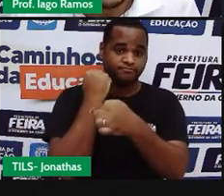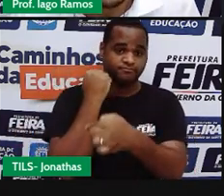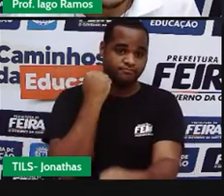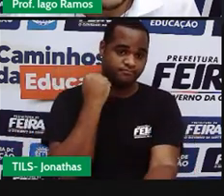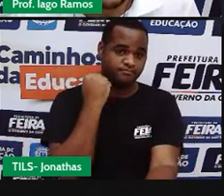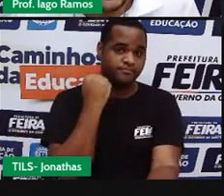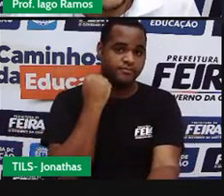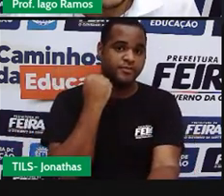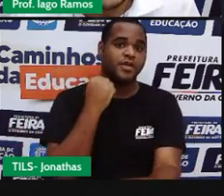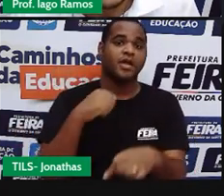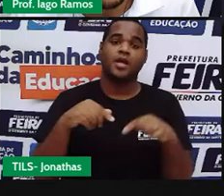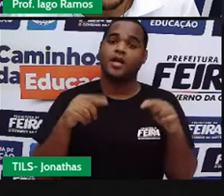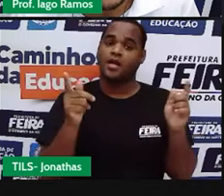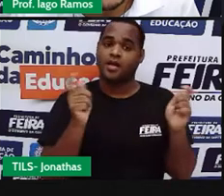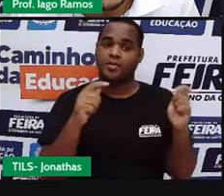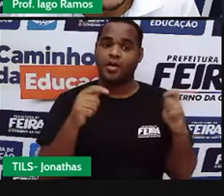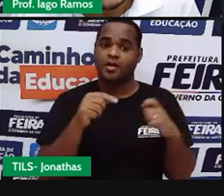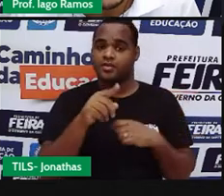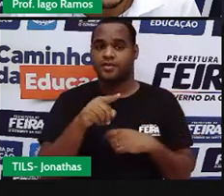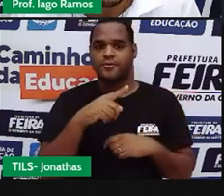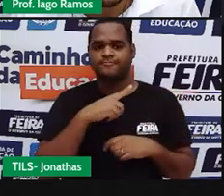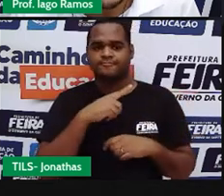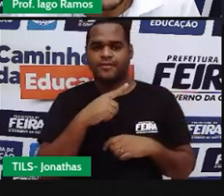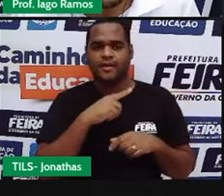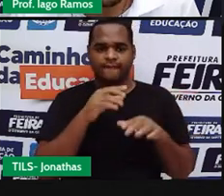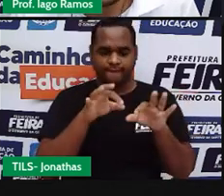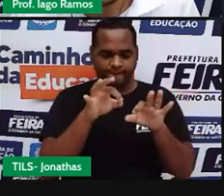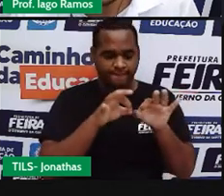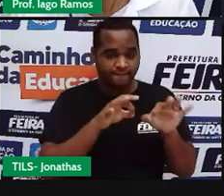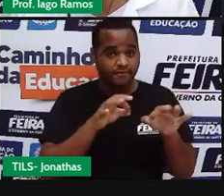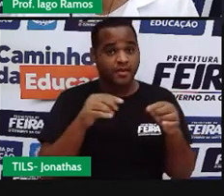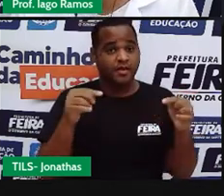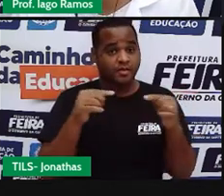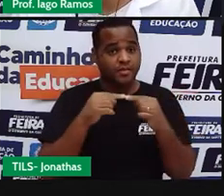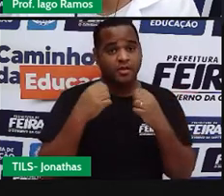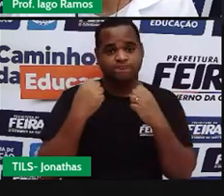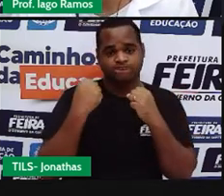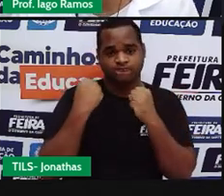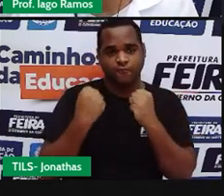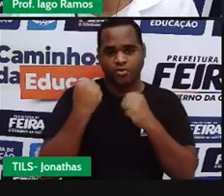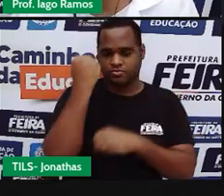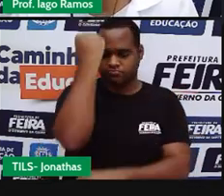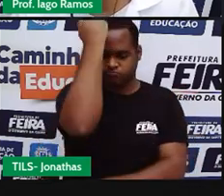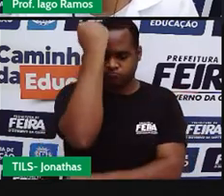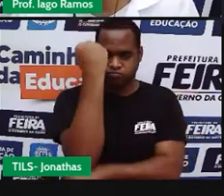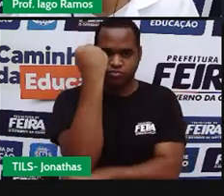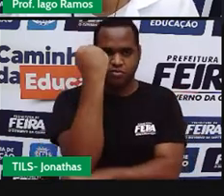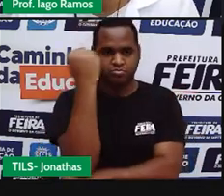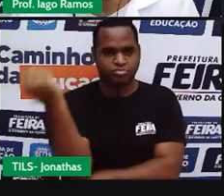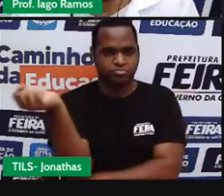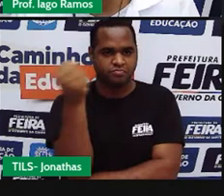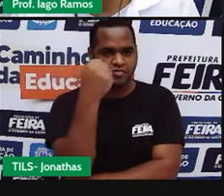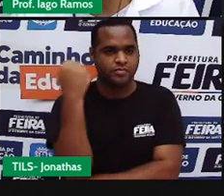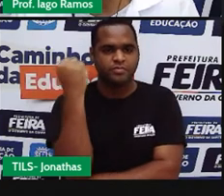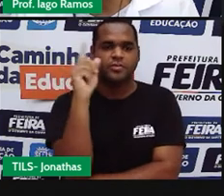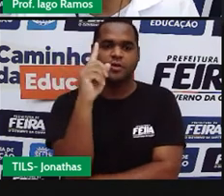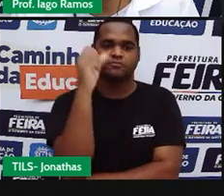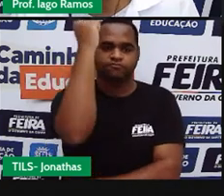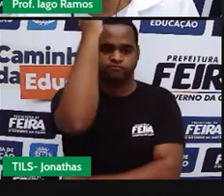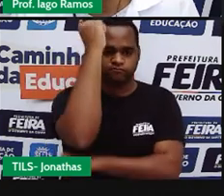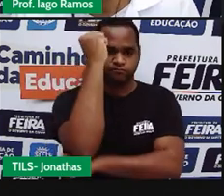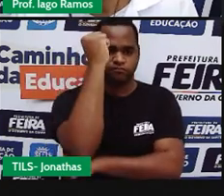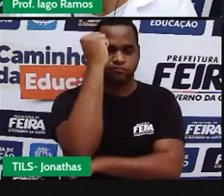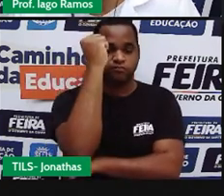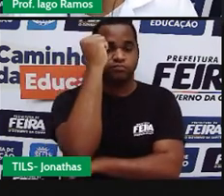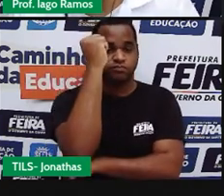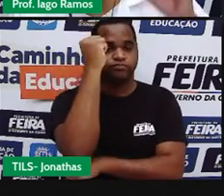E vai ser amarrada aqui no poste. Para reforçar e não deixar o poste cair. É isso mesmo.